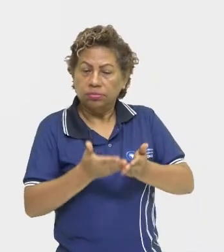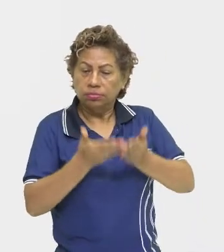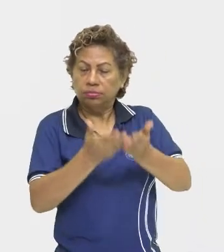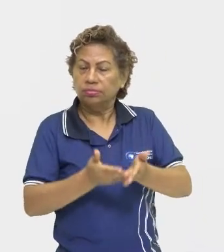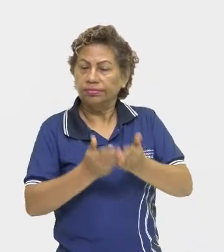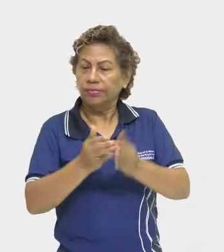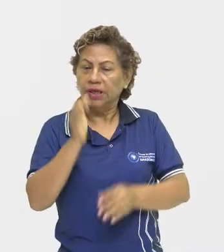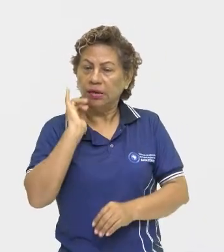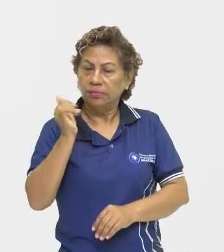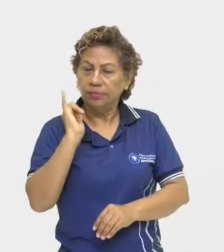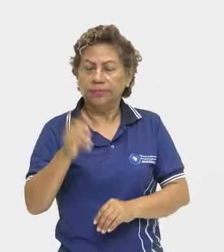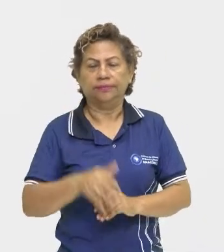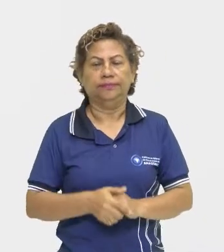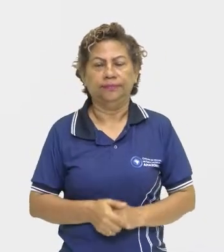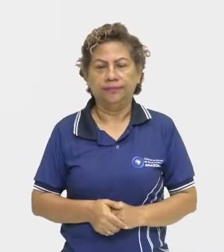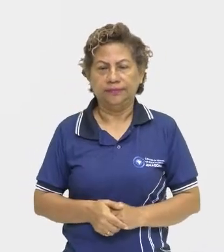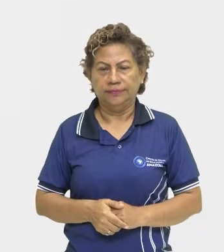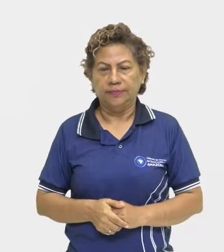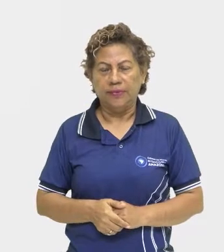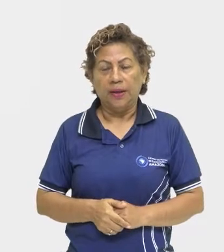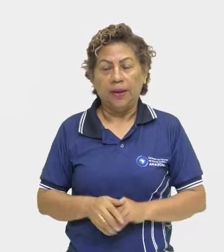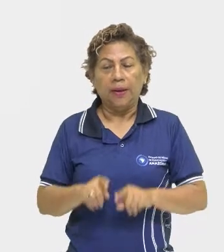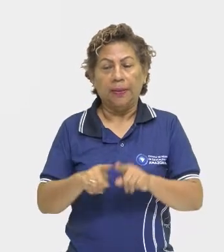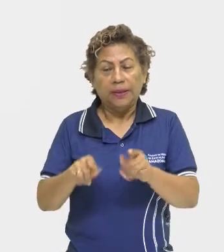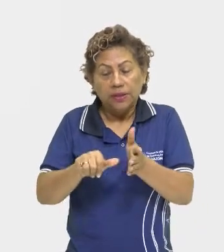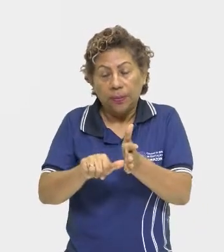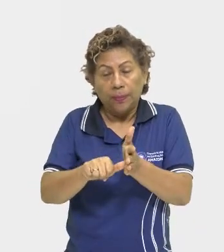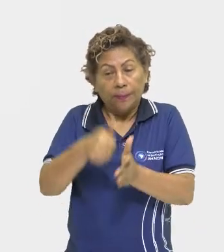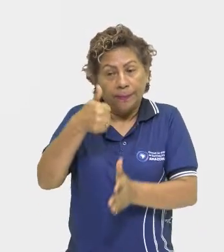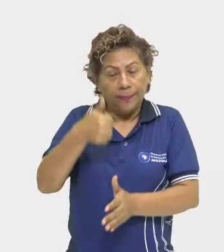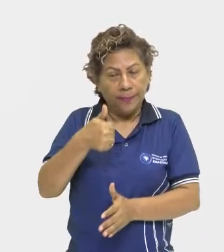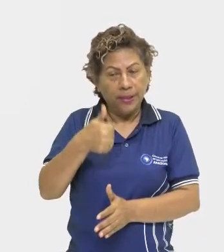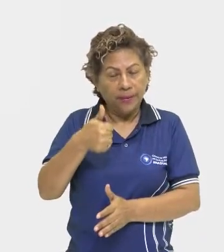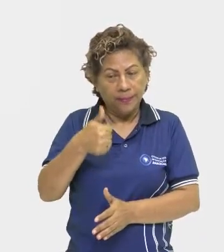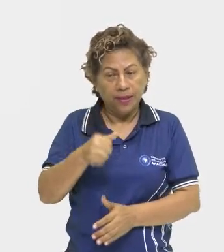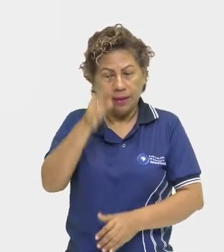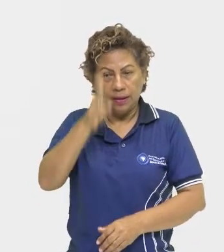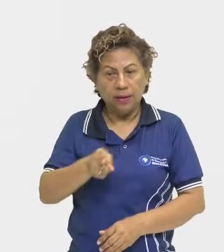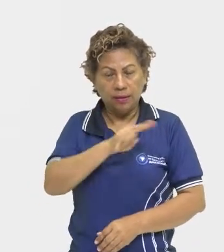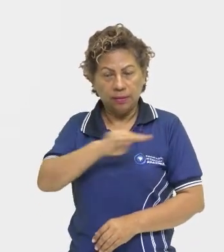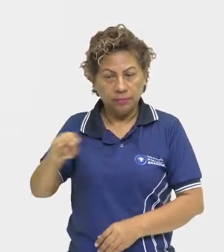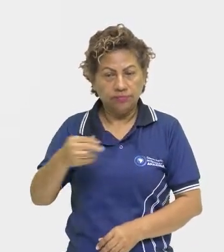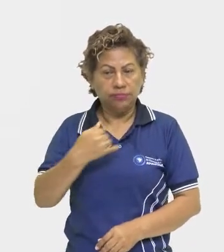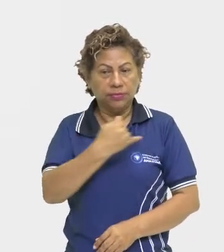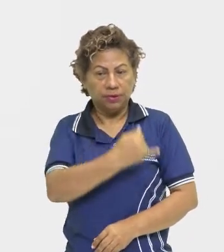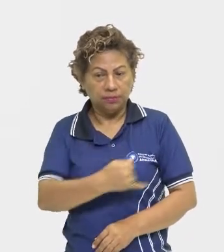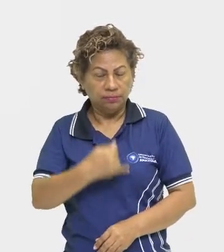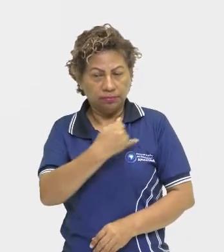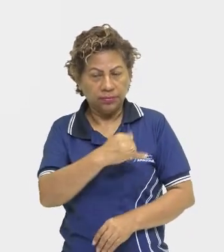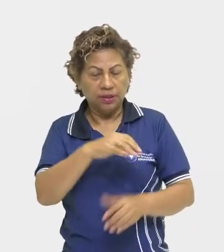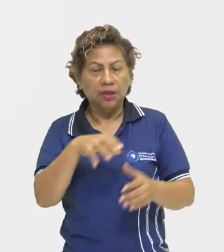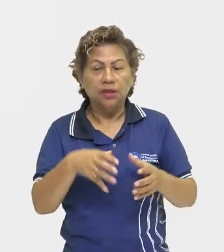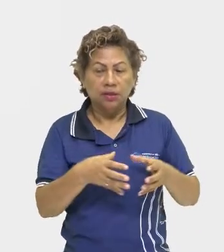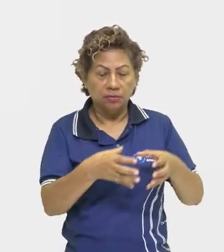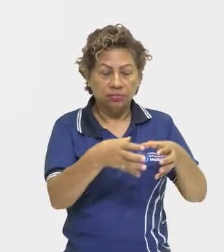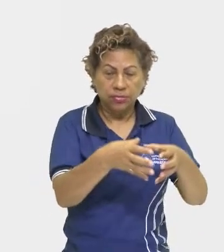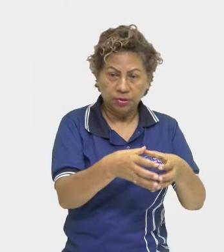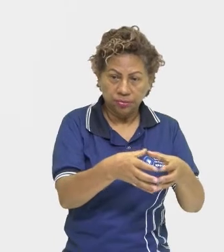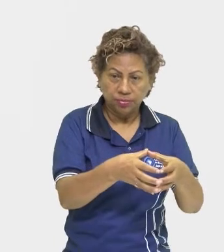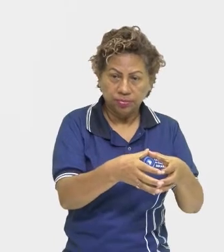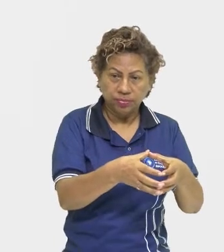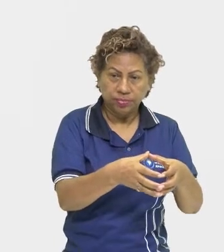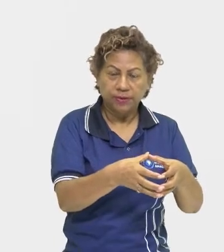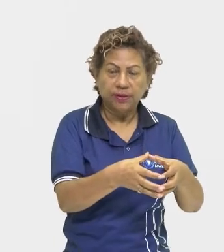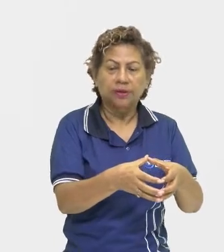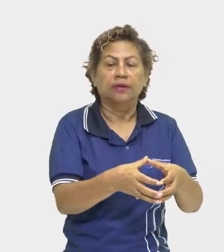nós vamos ter a chegada dos primeiros jesuítas, os padres jesuítas da Companhia de Jesus, que vêm com esse